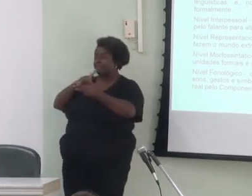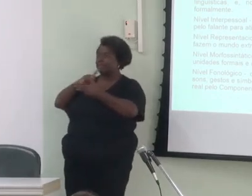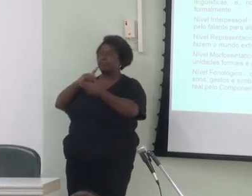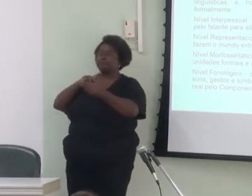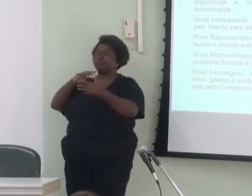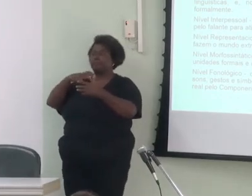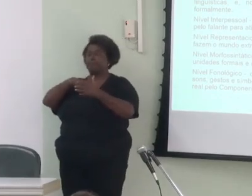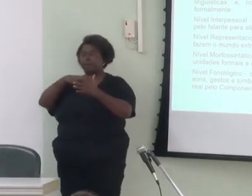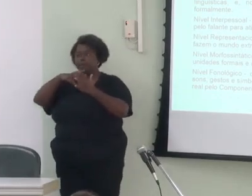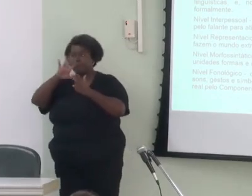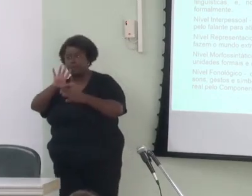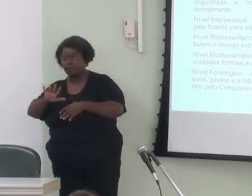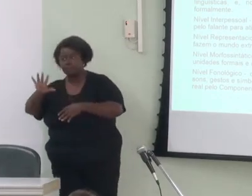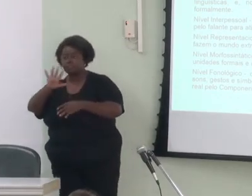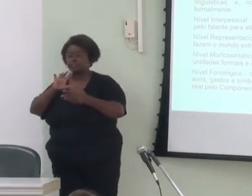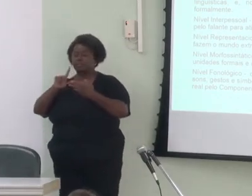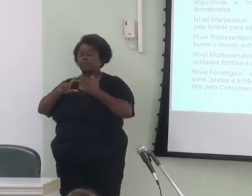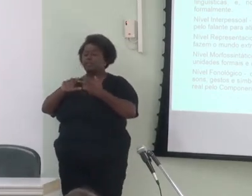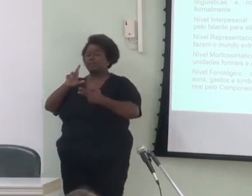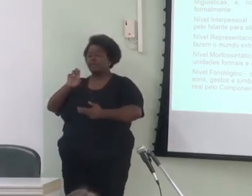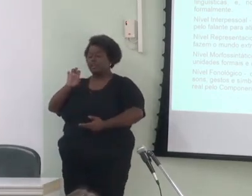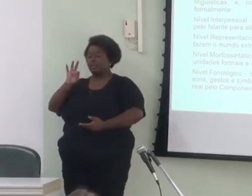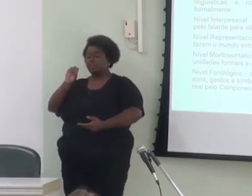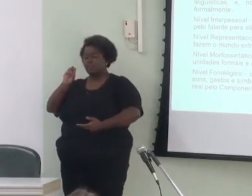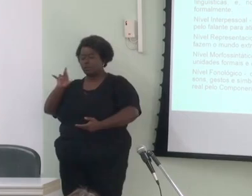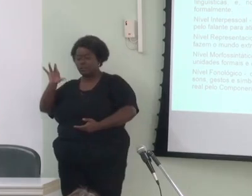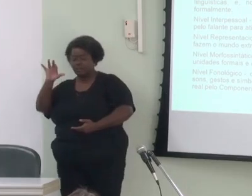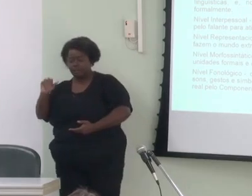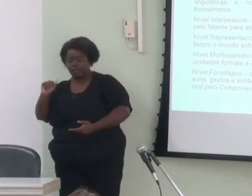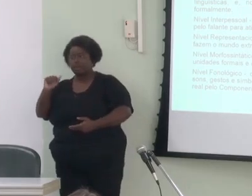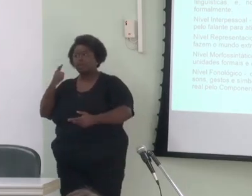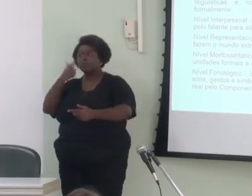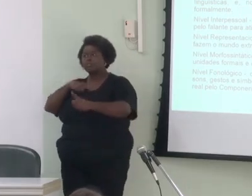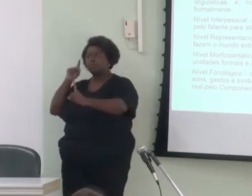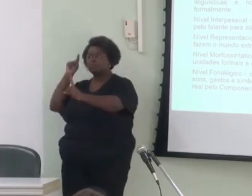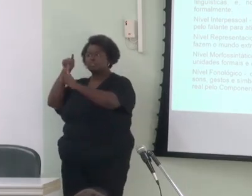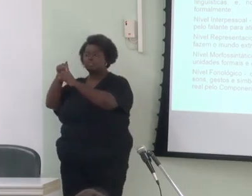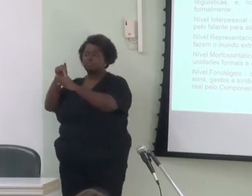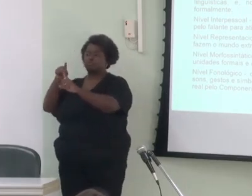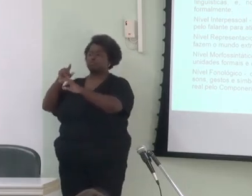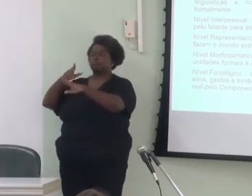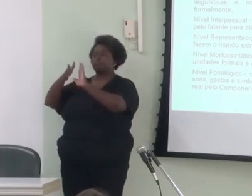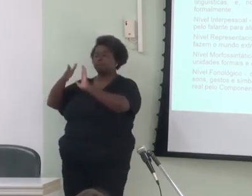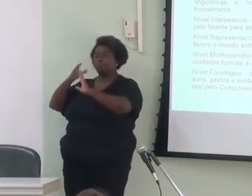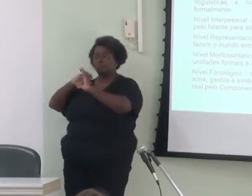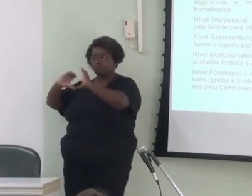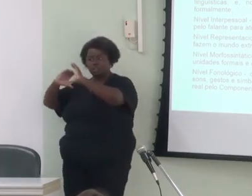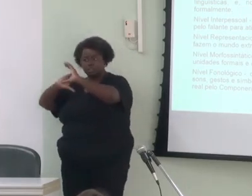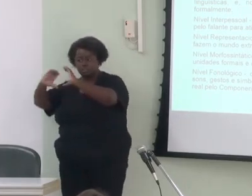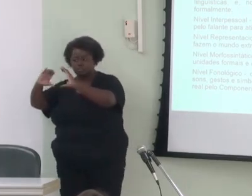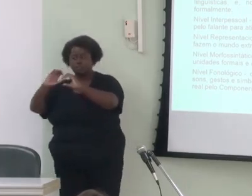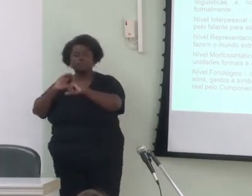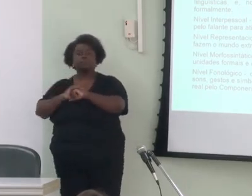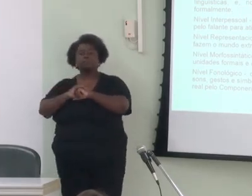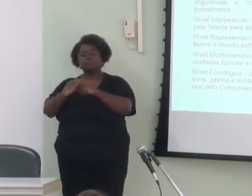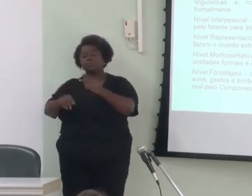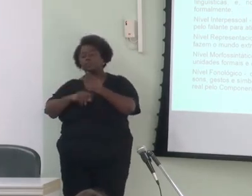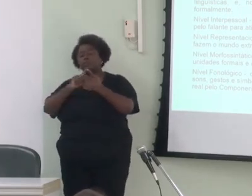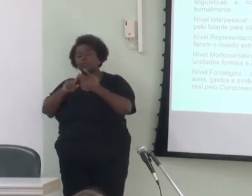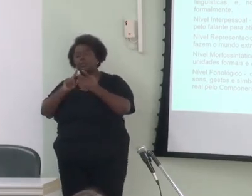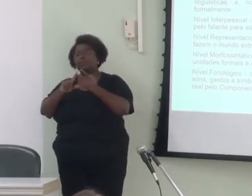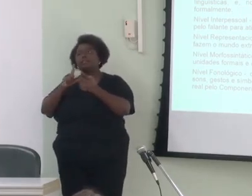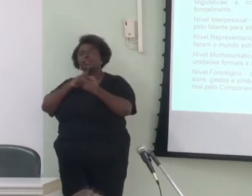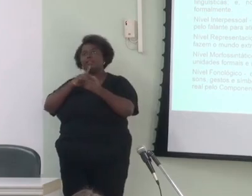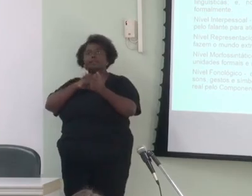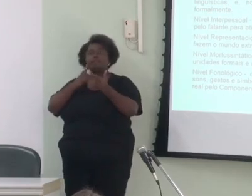empregadas pelo falante para atingir seus propósitos comunicativos. O representacional, por sua vez, é composto pelas operações